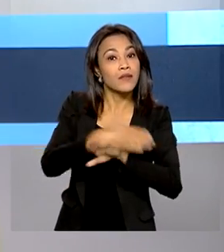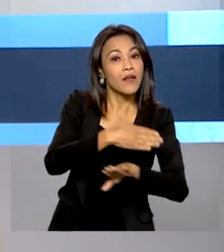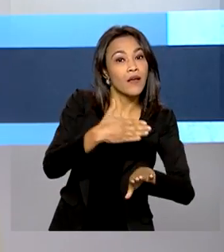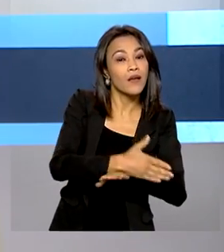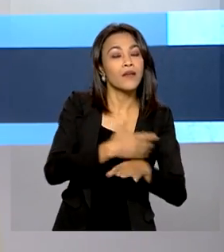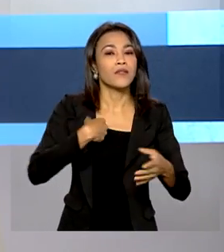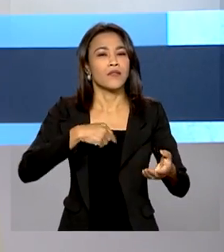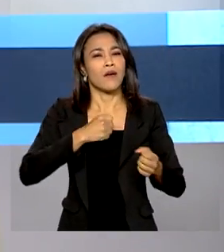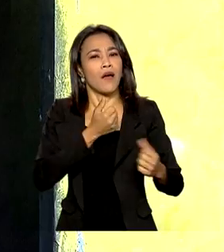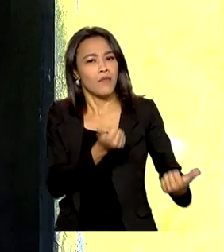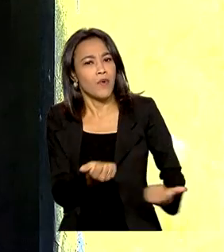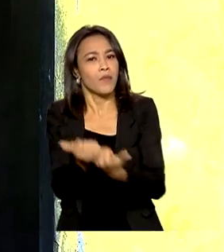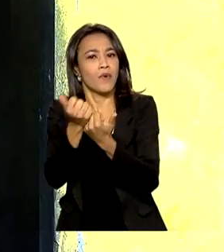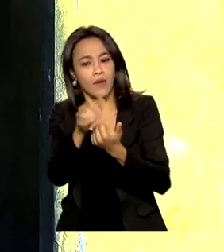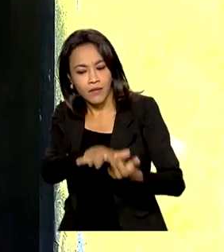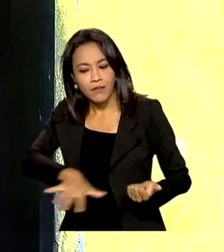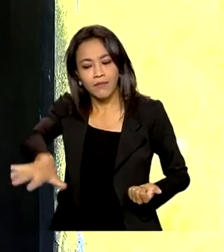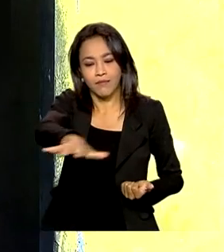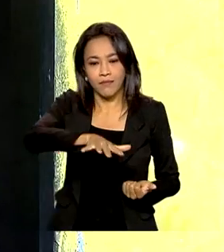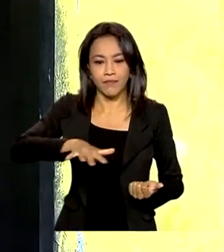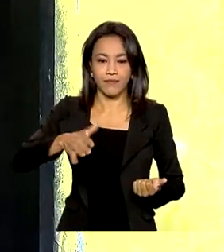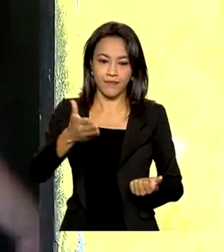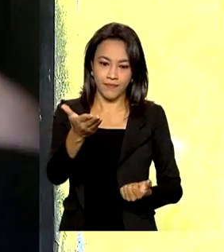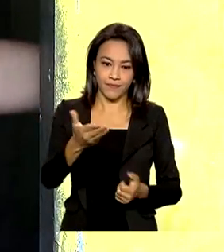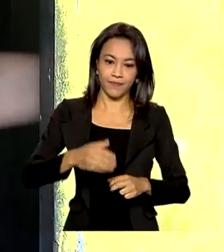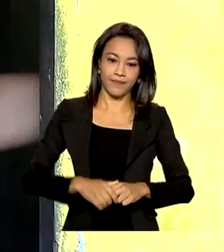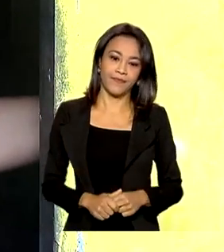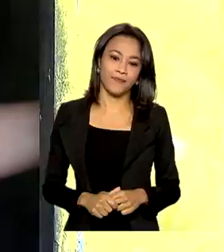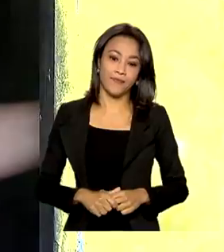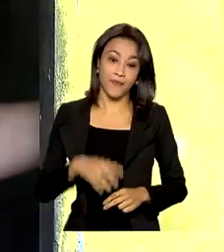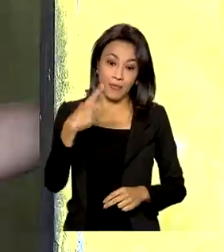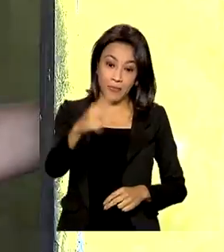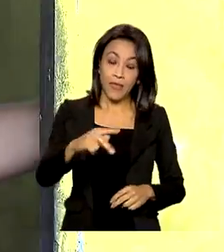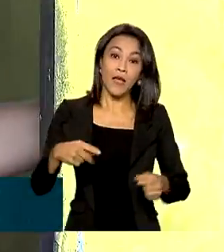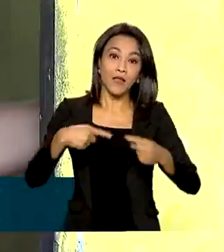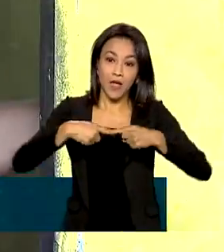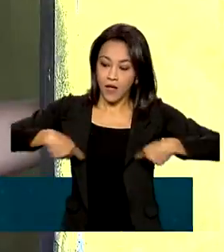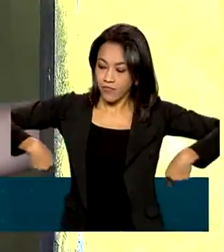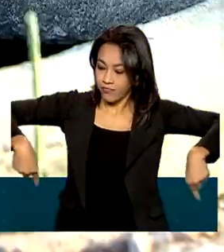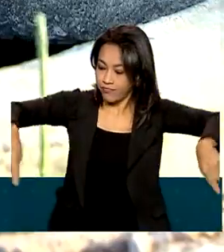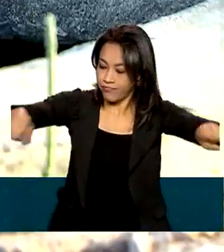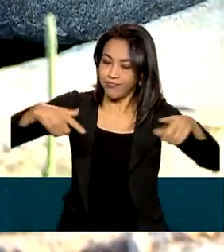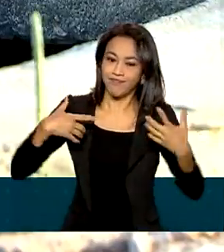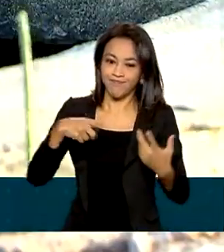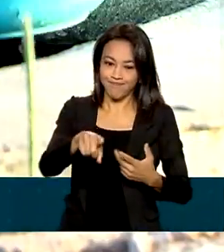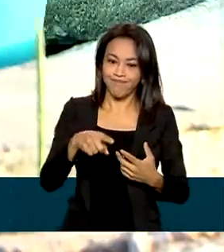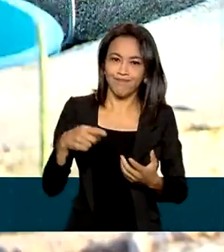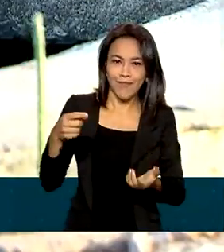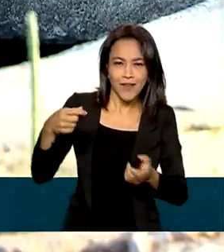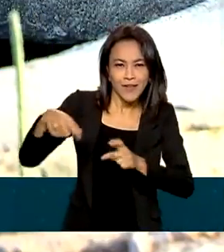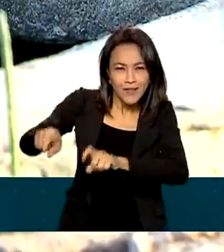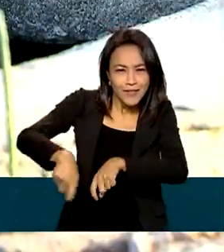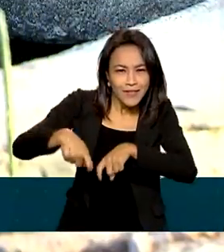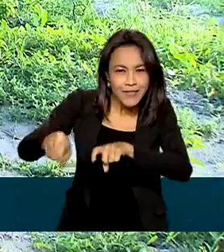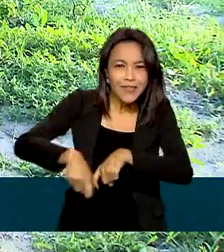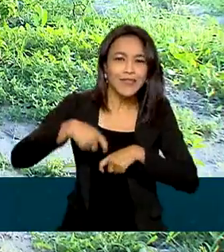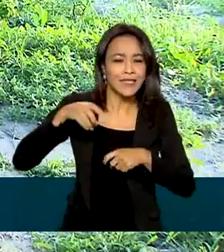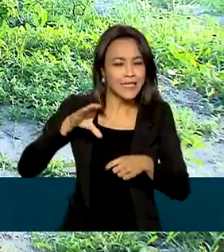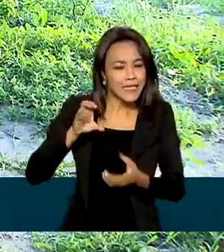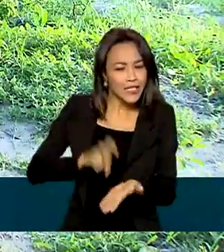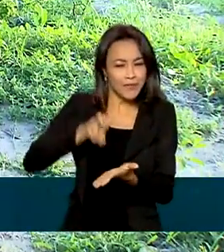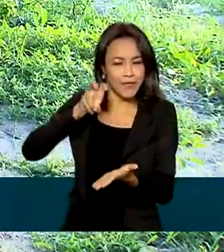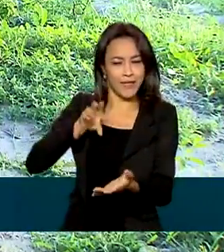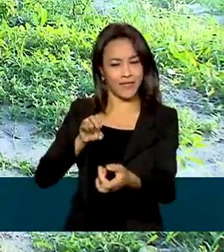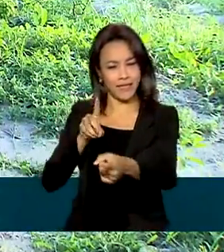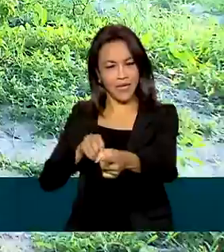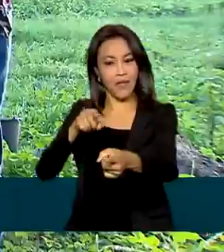investimentos na área. A rotina na fazenda da Daniele começa cedo. É ela, pessoalmente, que